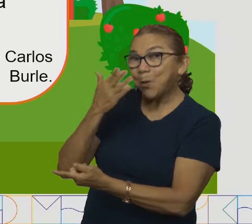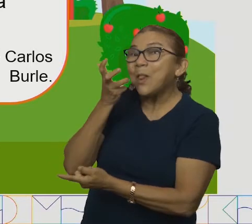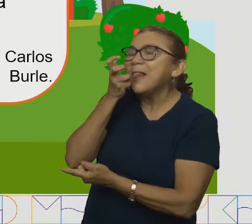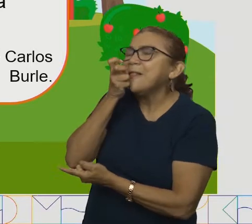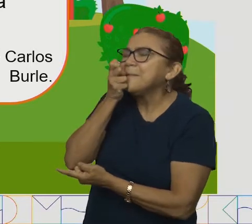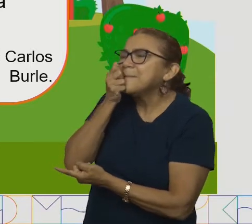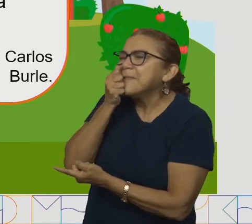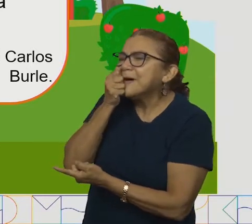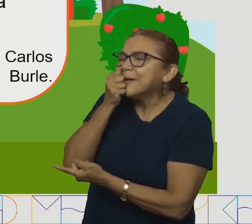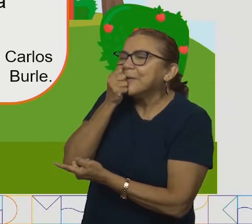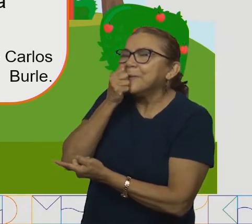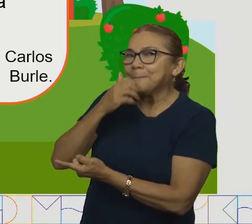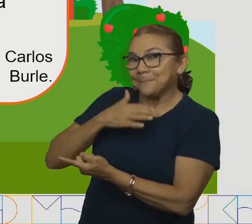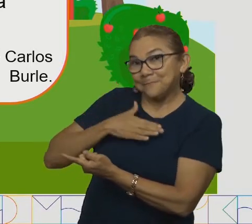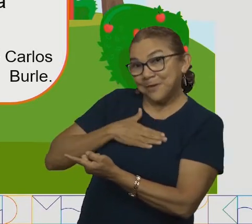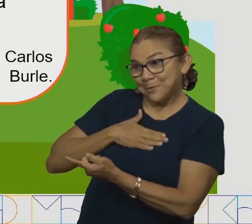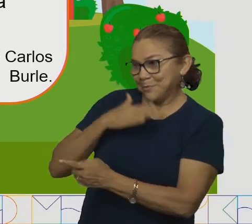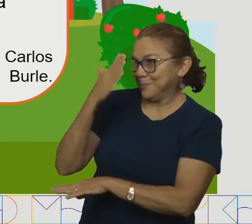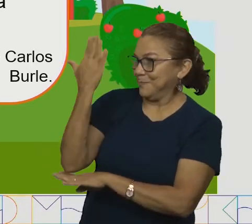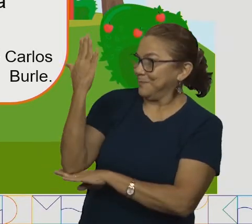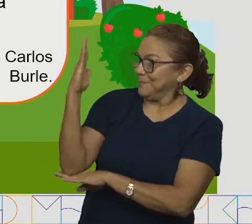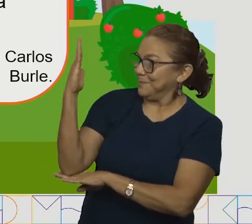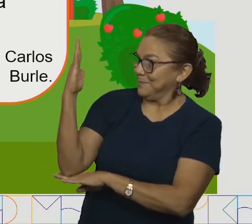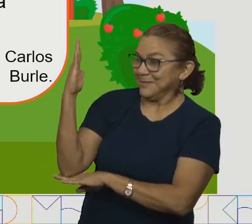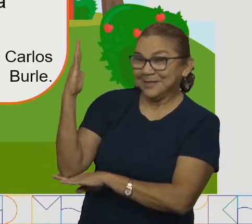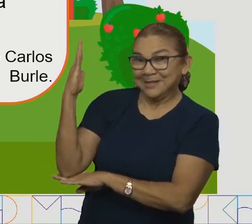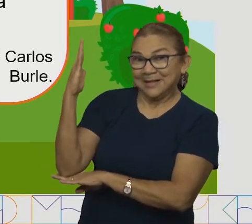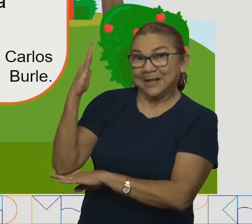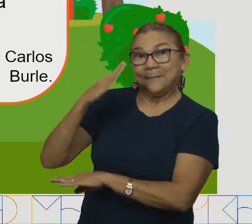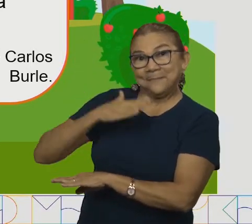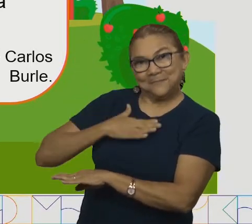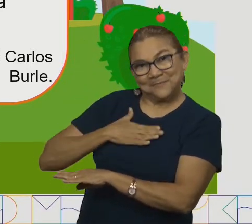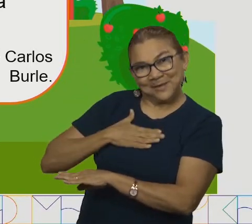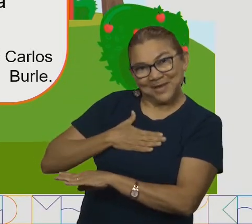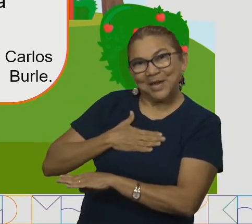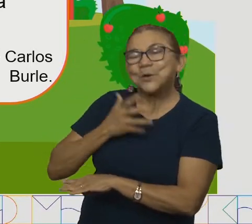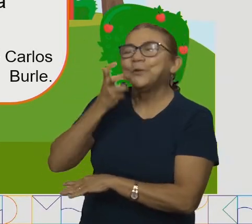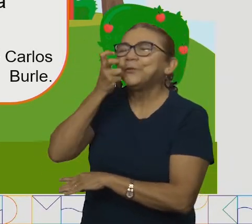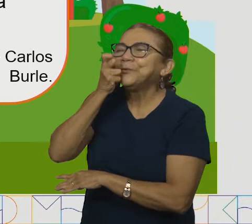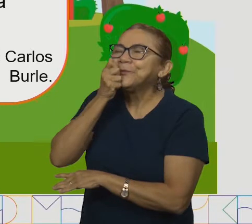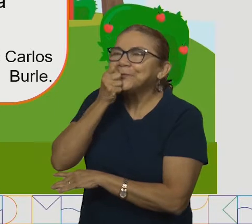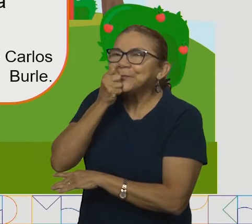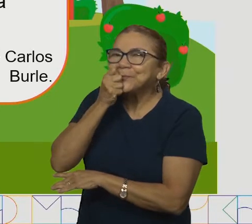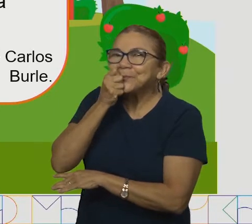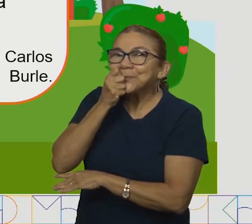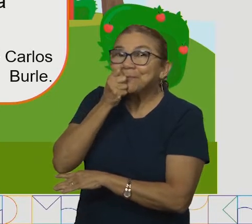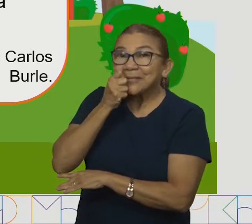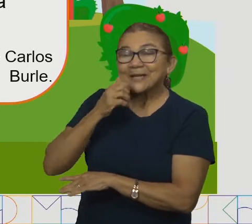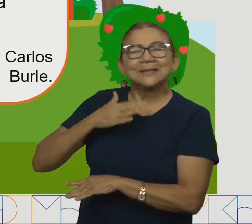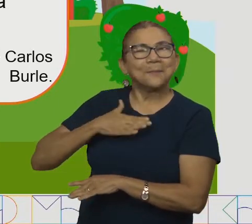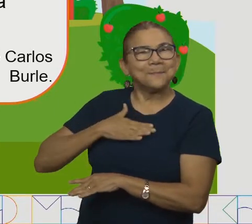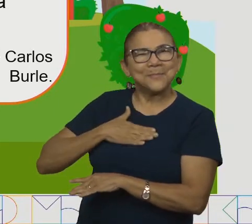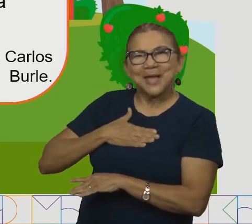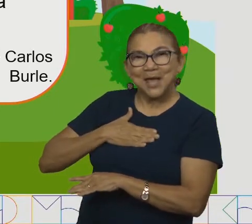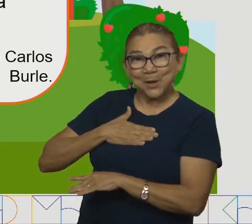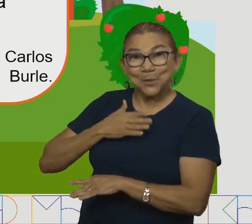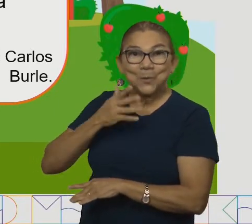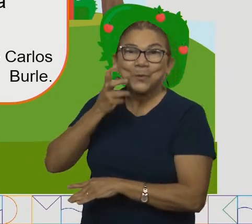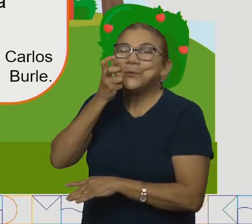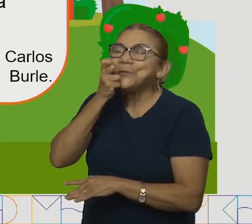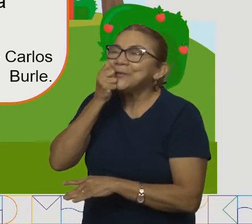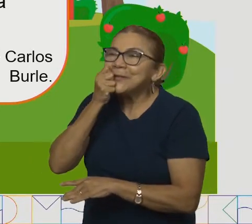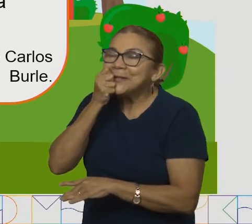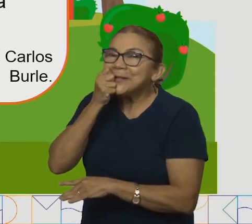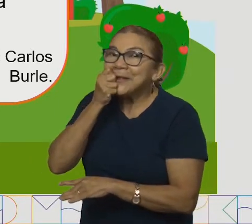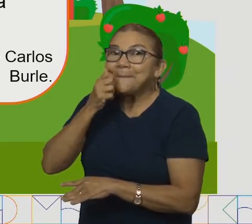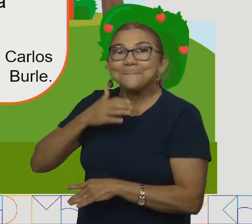jacarandá. Uma vez esquindolelê, outra vez esquindololá. Meu limão, meu limoeiro.